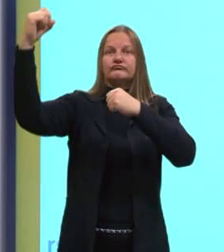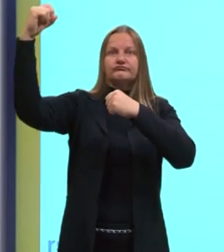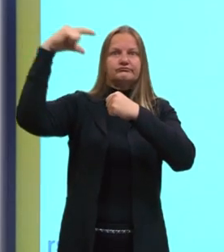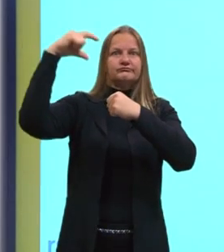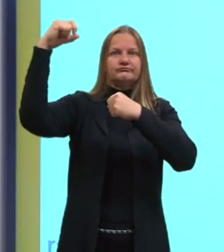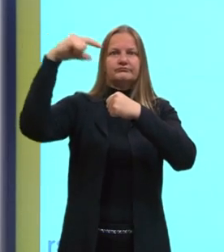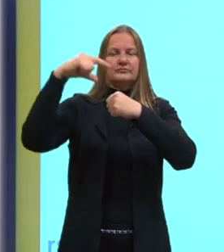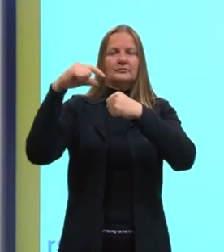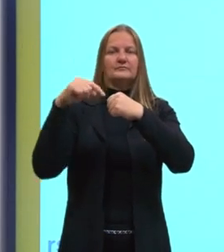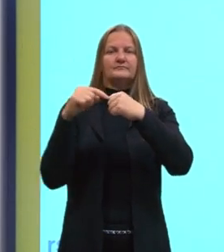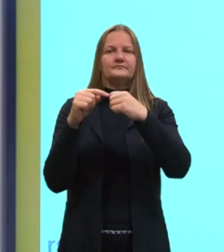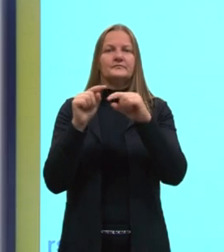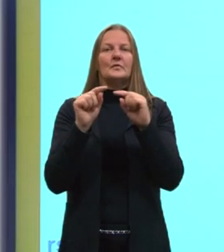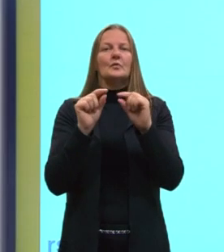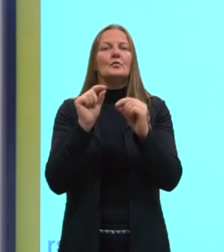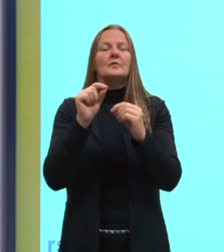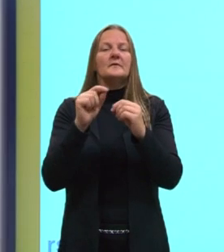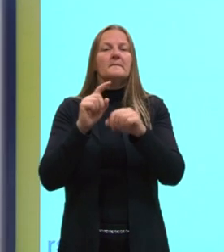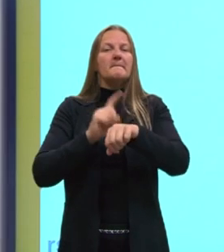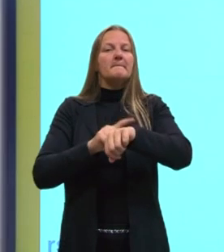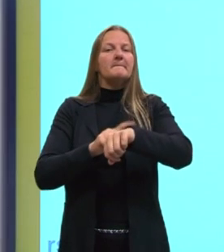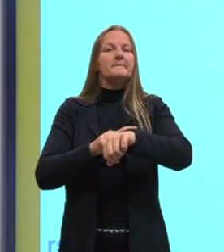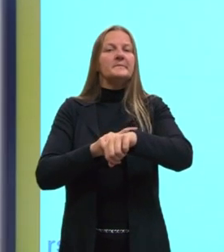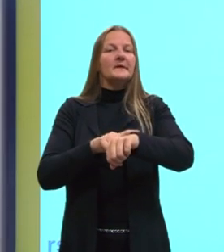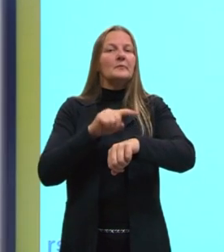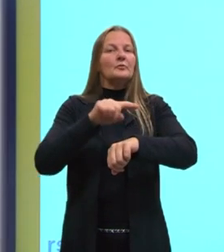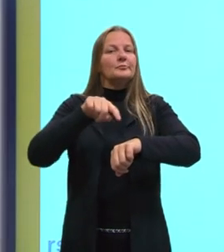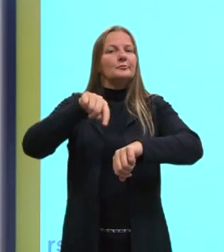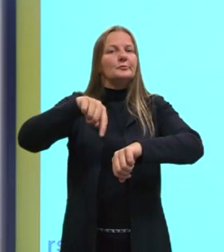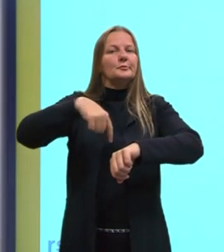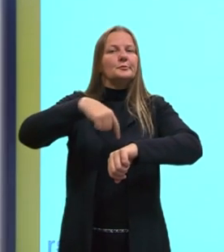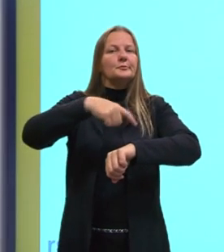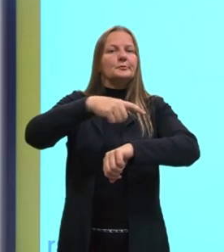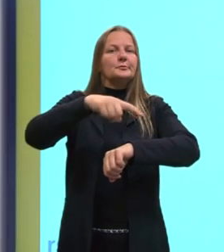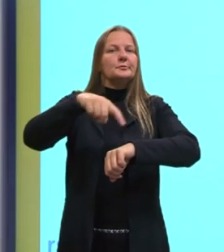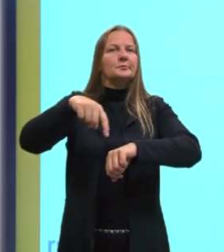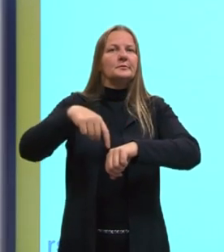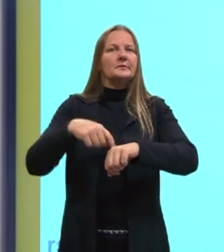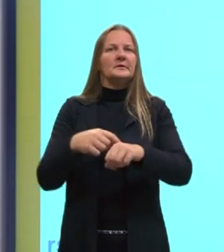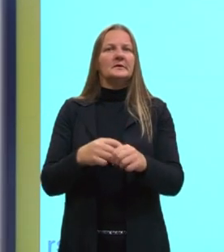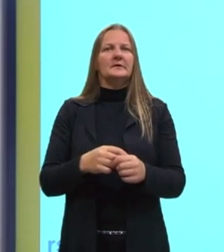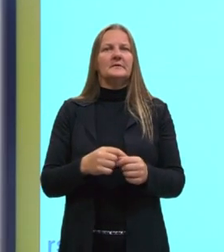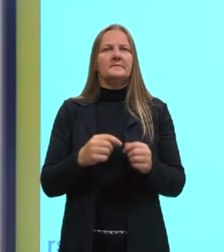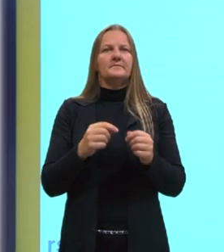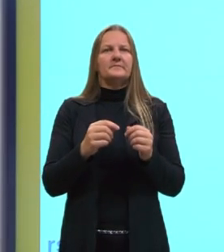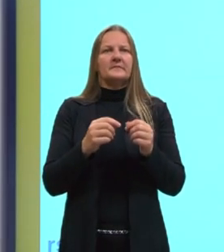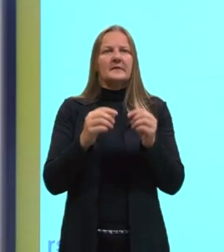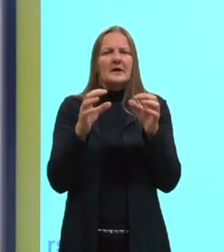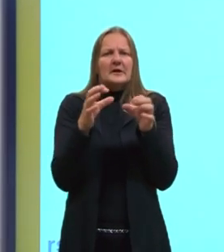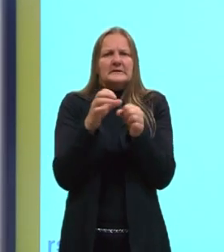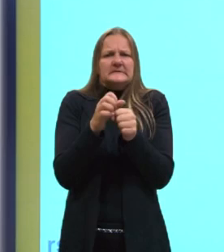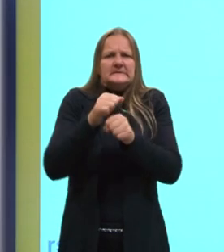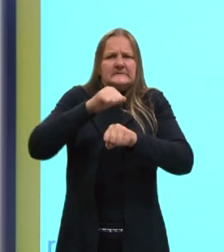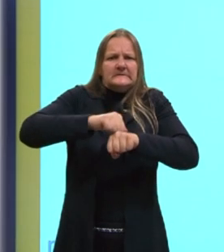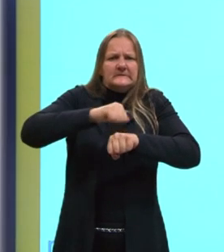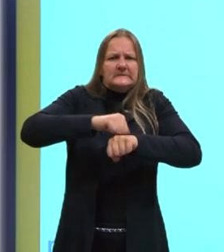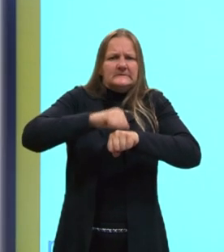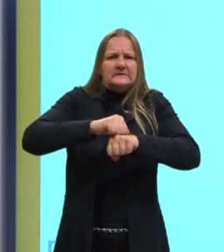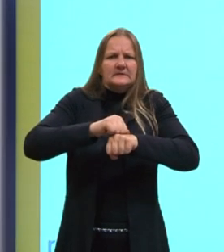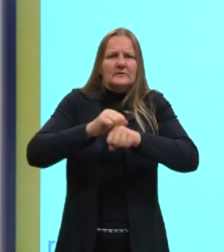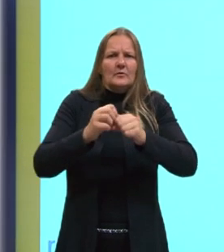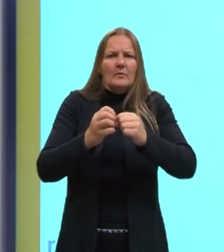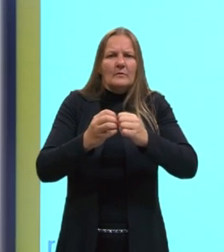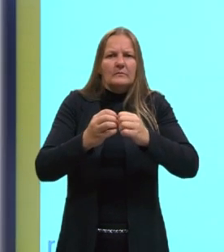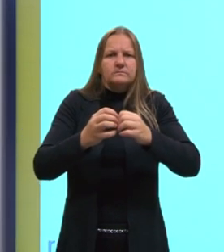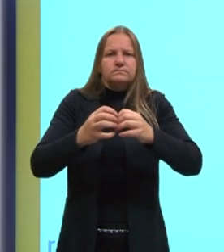O que vai acontecer depois de um certo tempo? As partículas que antes estavam mais quietinhas, elas começam,